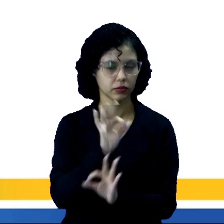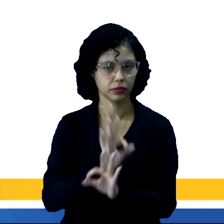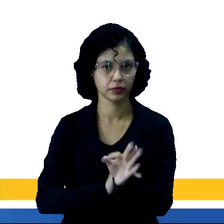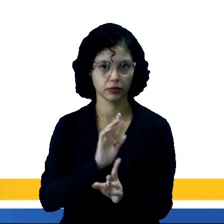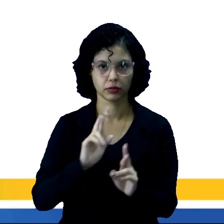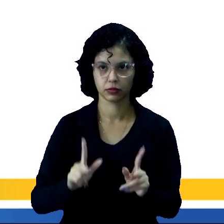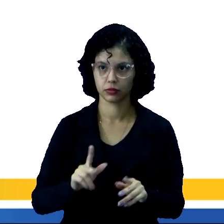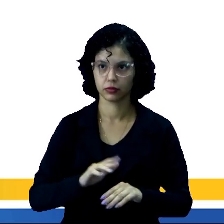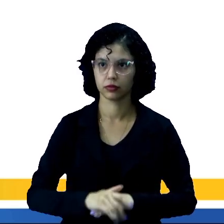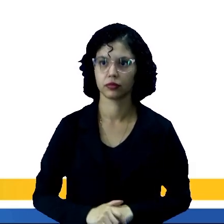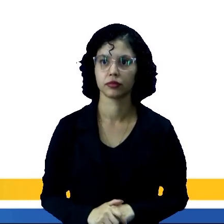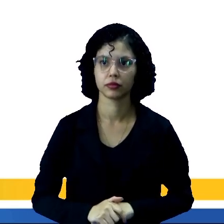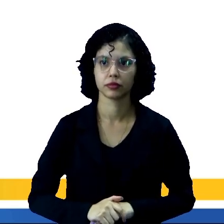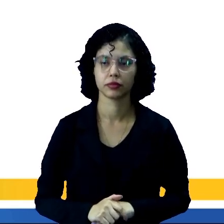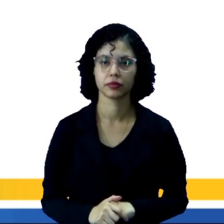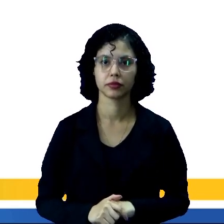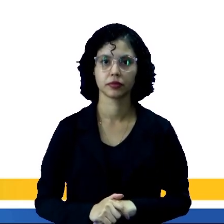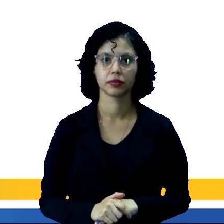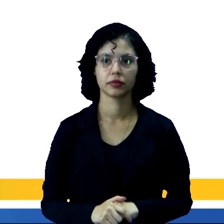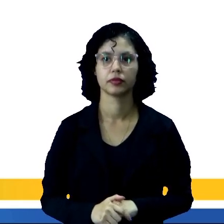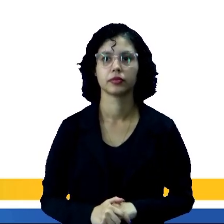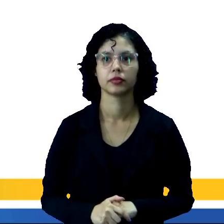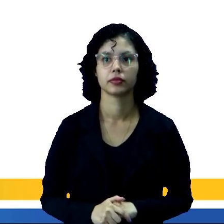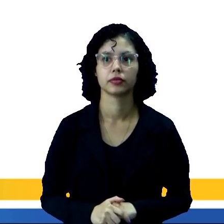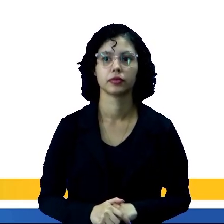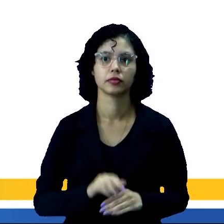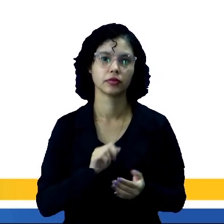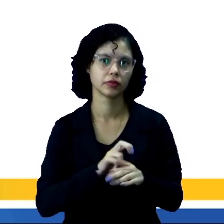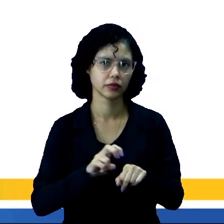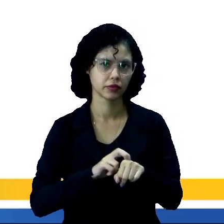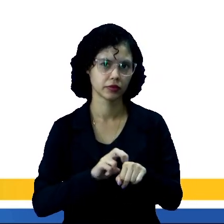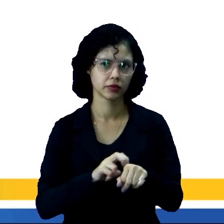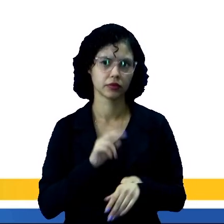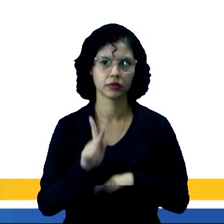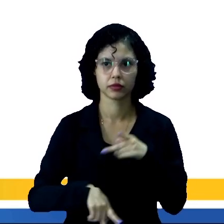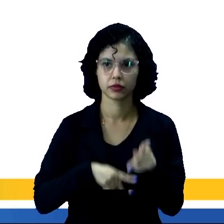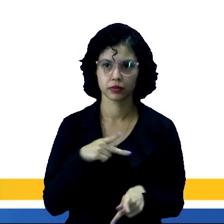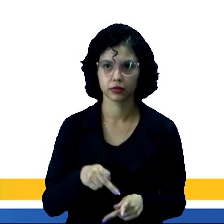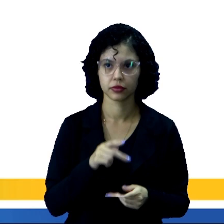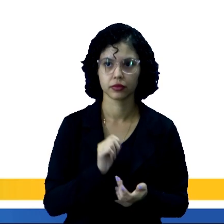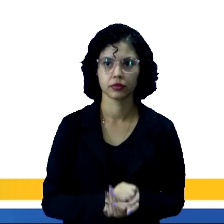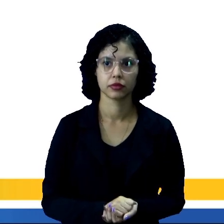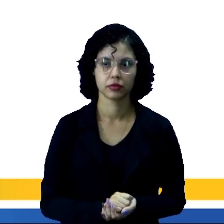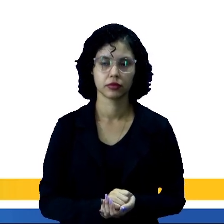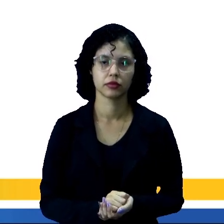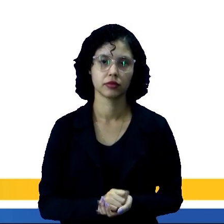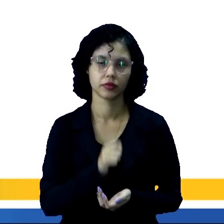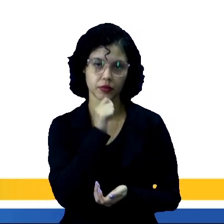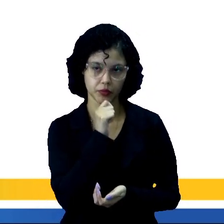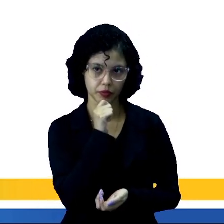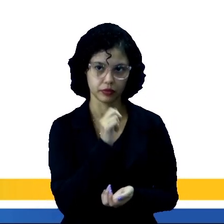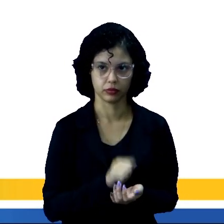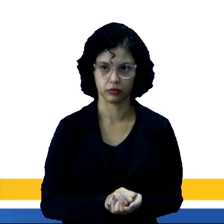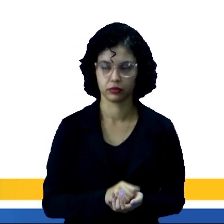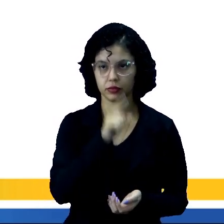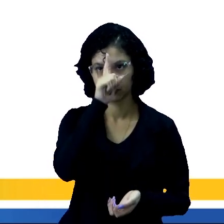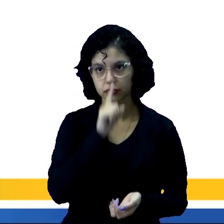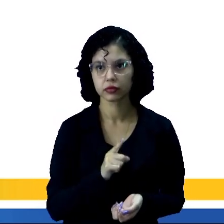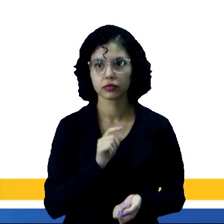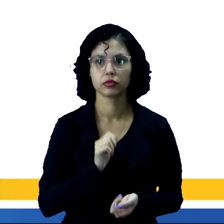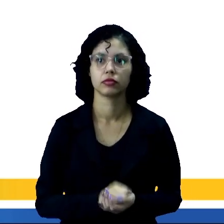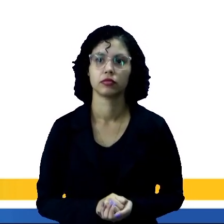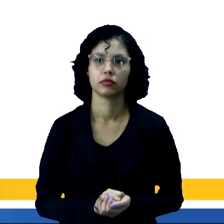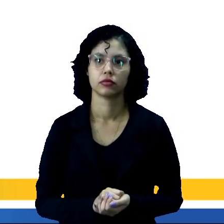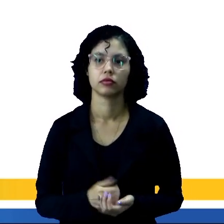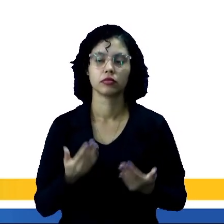dos povos originários, sendo que o verdinho indica a presença de povos caçadores, Coletores. O amarelo é onde